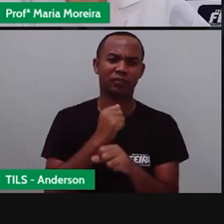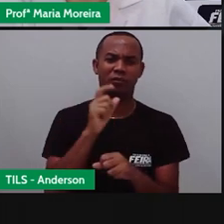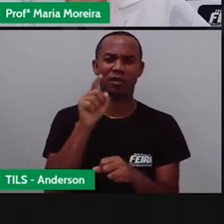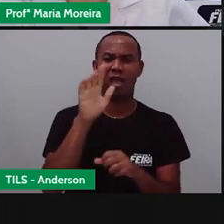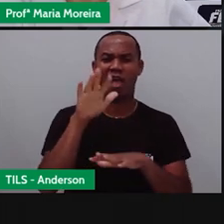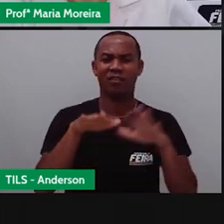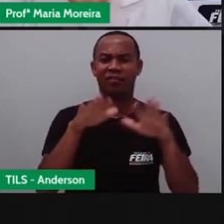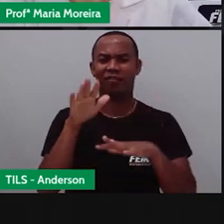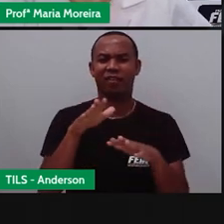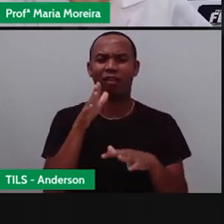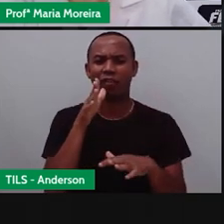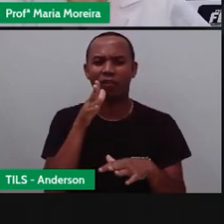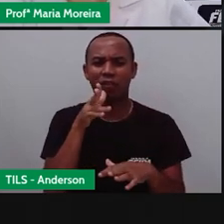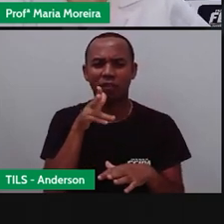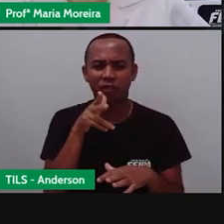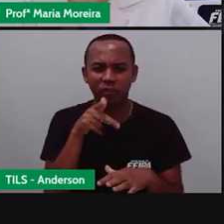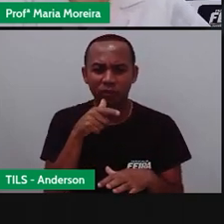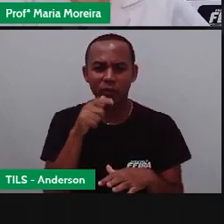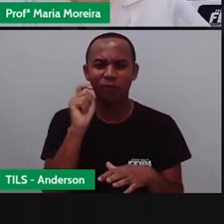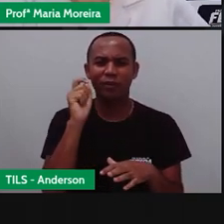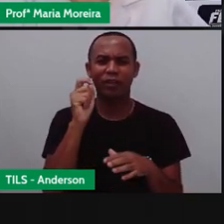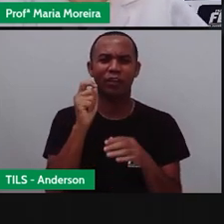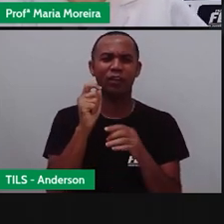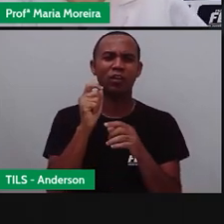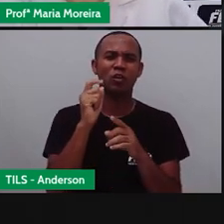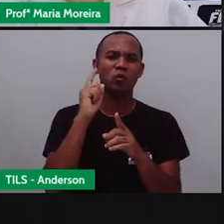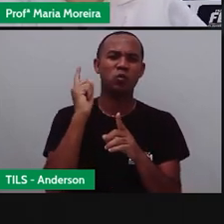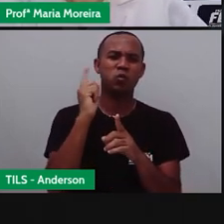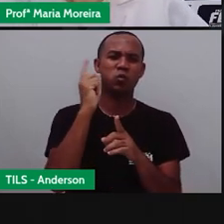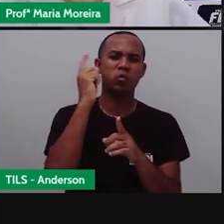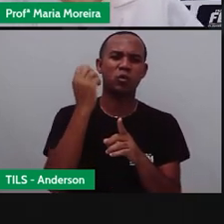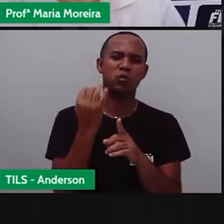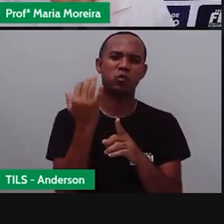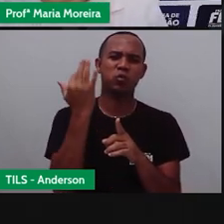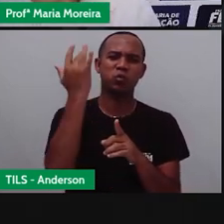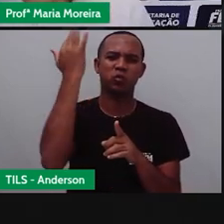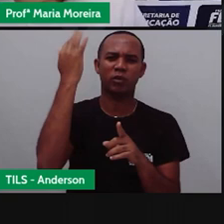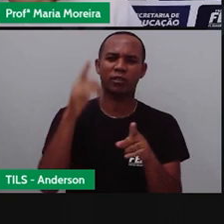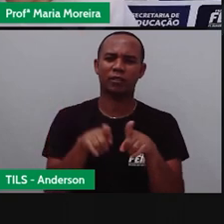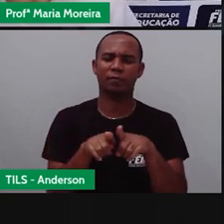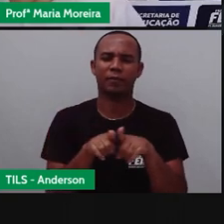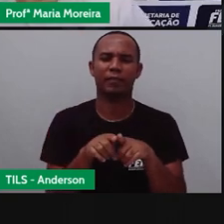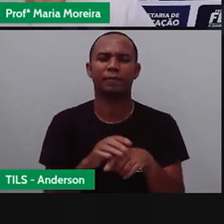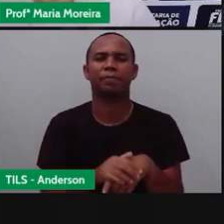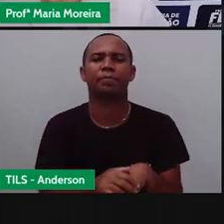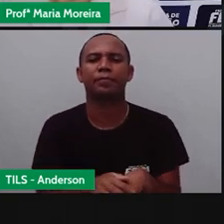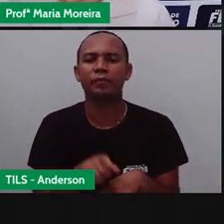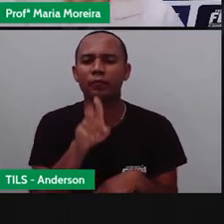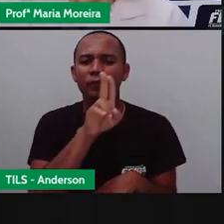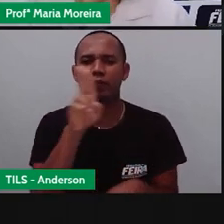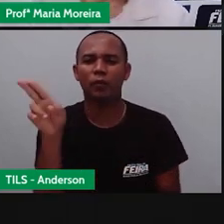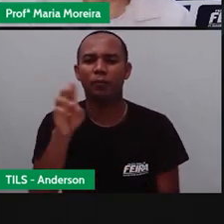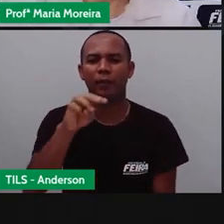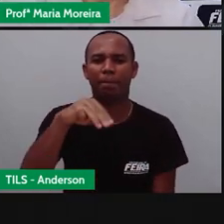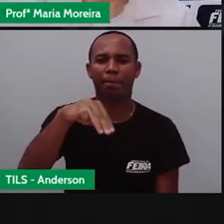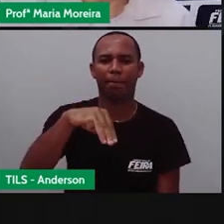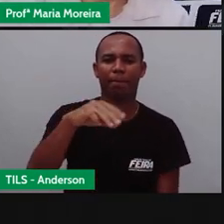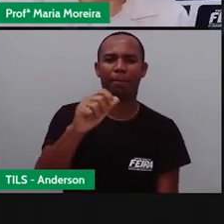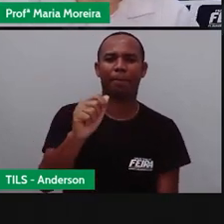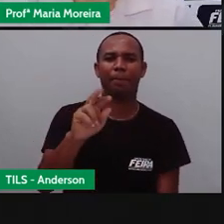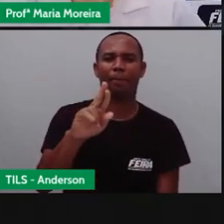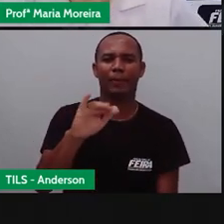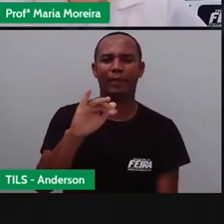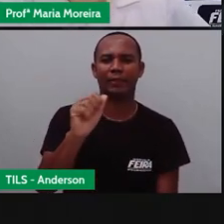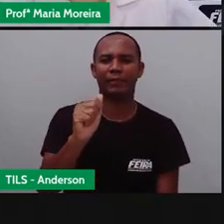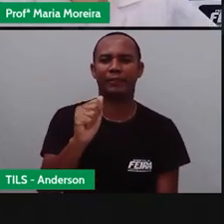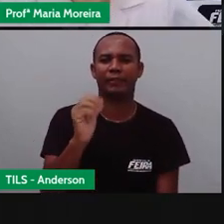muita fumaça, ficou conhecida como Maria Fumaça. Tem um bloco que o nome é Maria Fumaça? Se eu não me